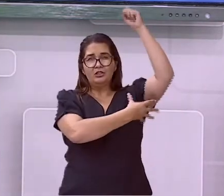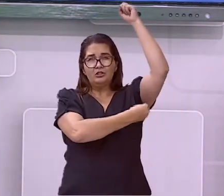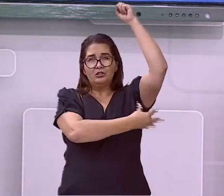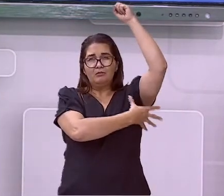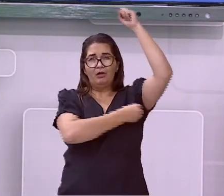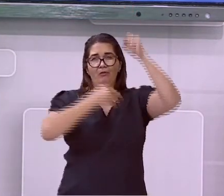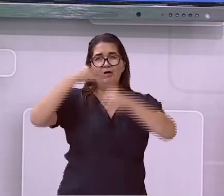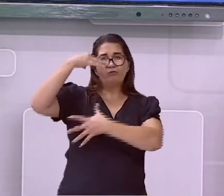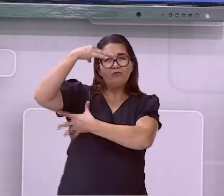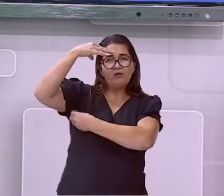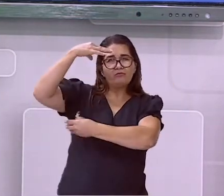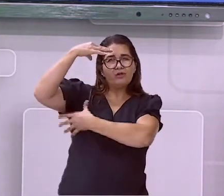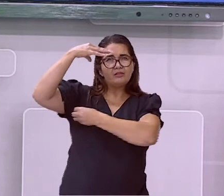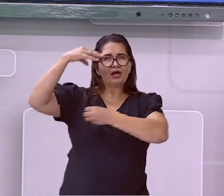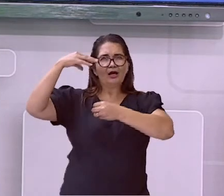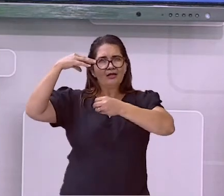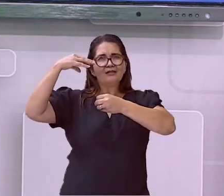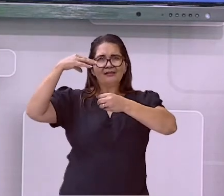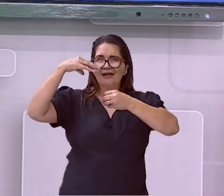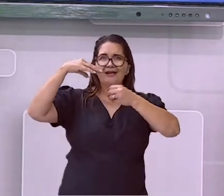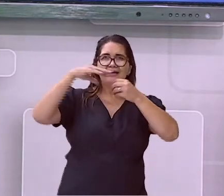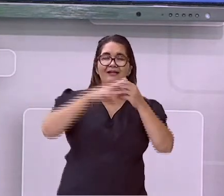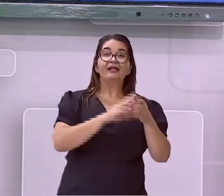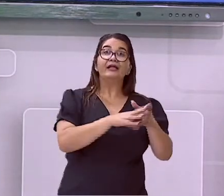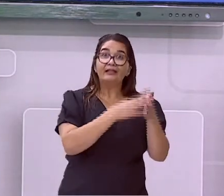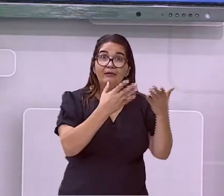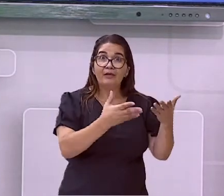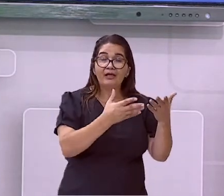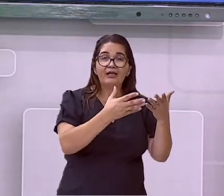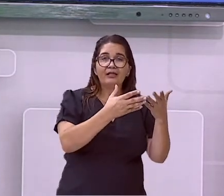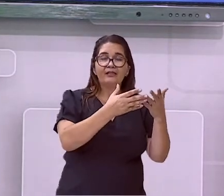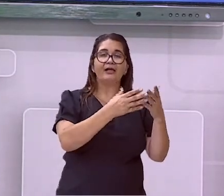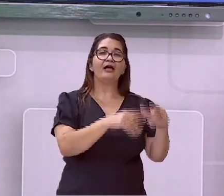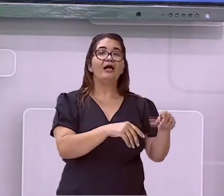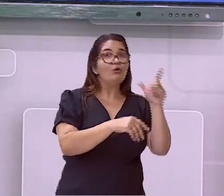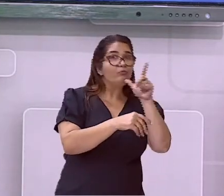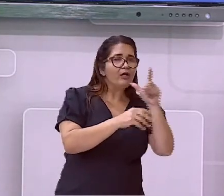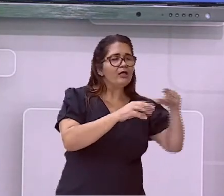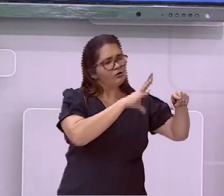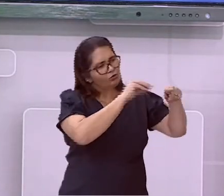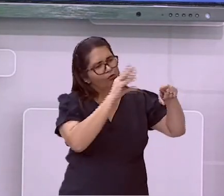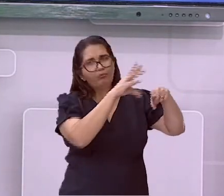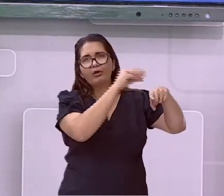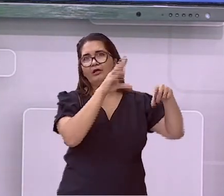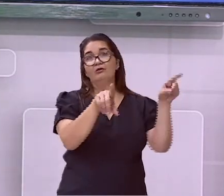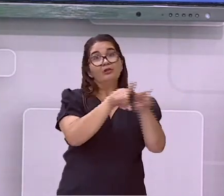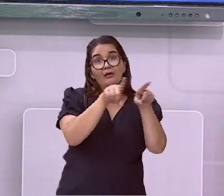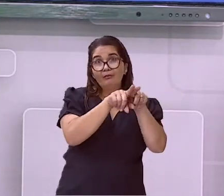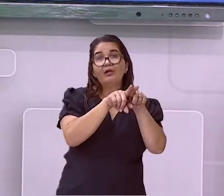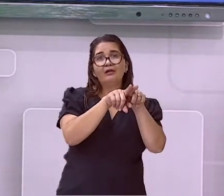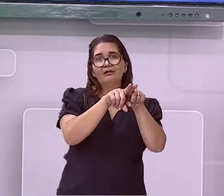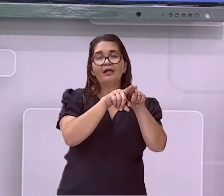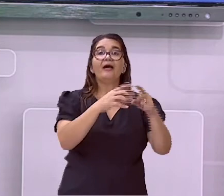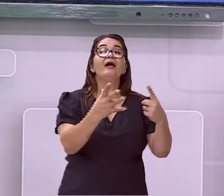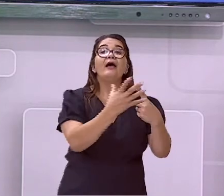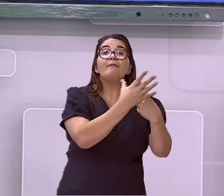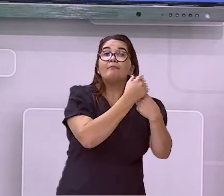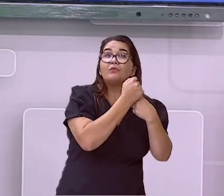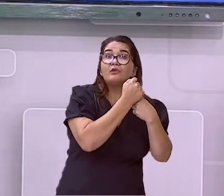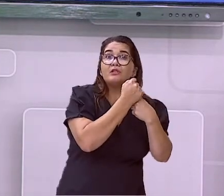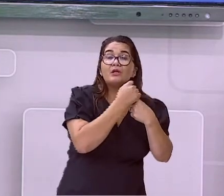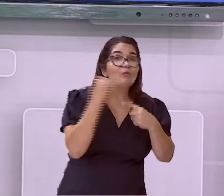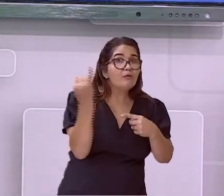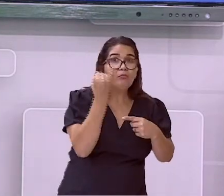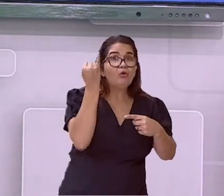genitálias, tudo é coberto com pelos, para que se faça uma proteção, né?